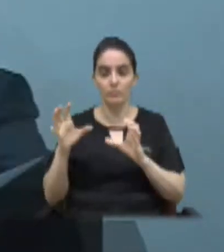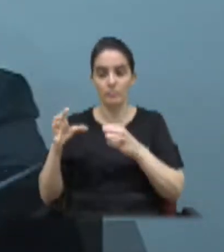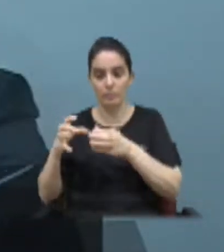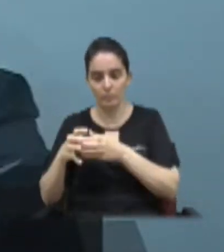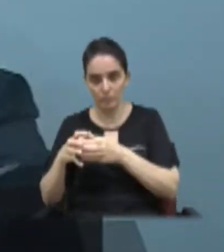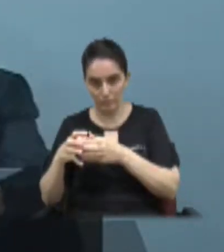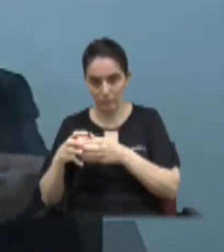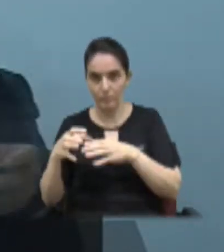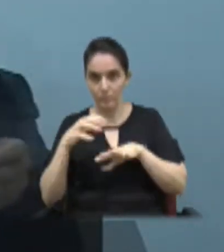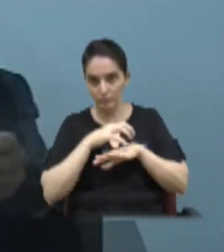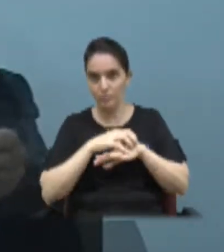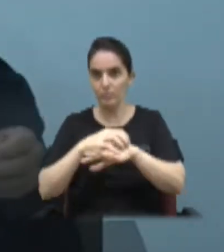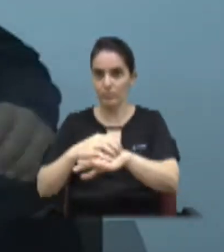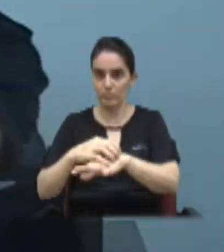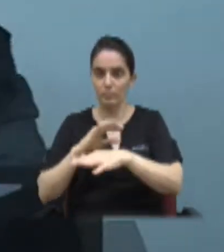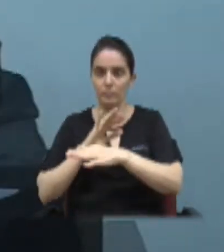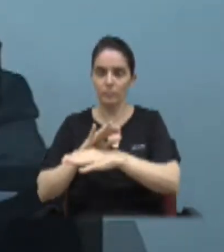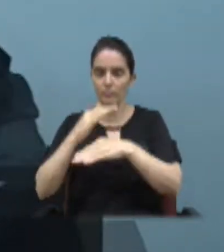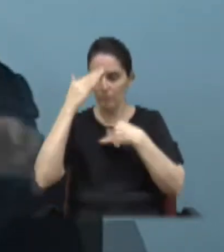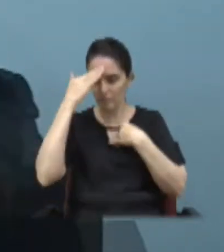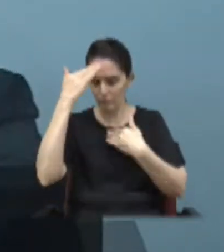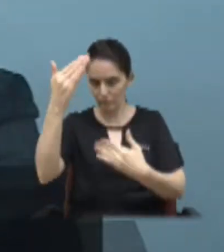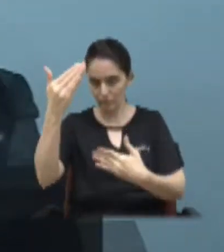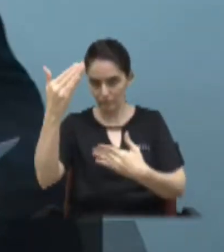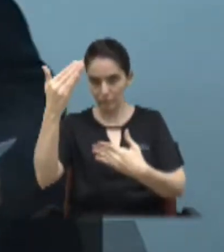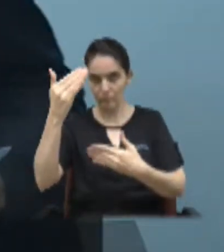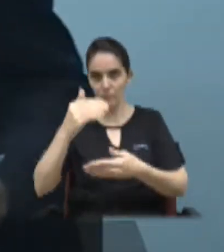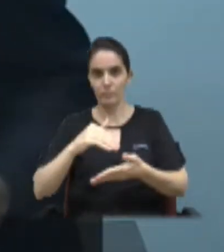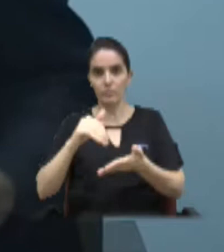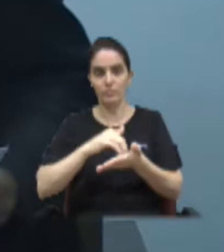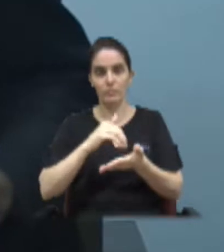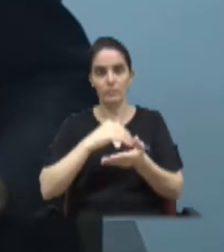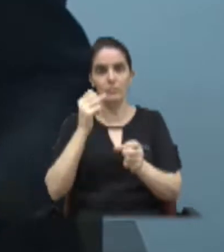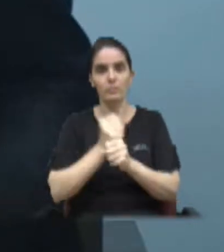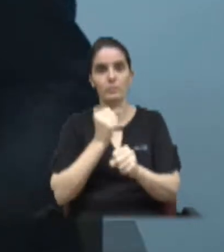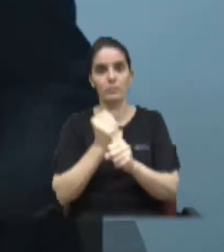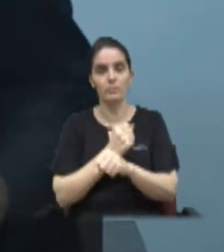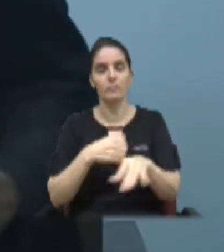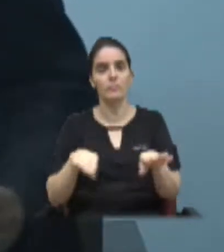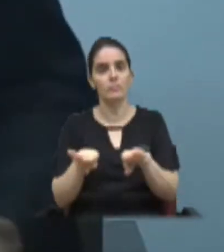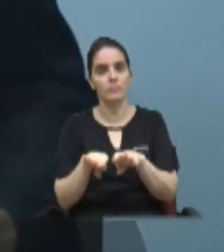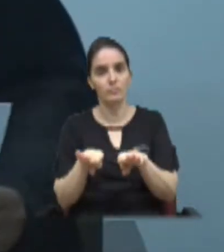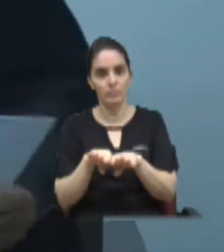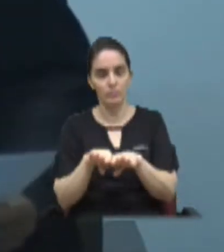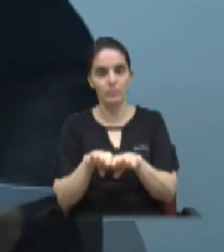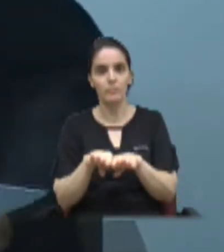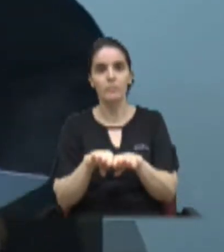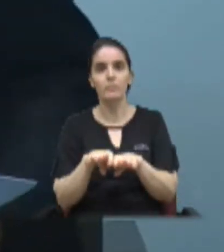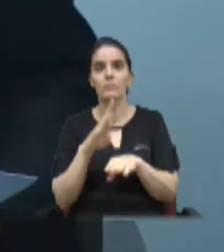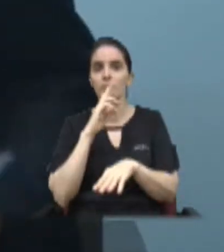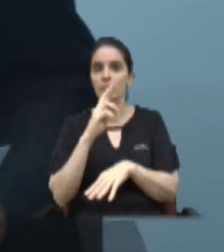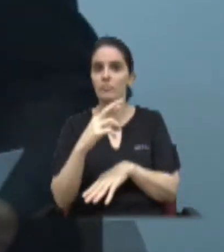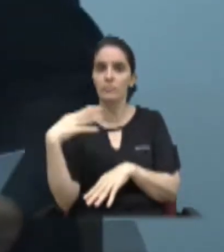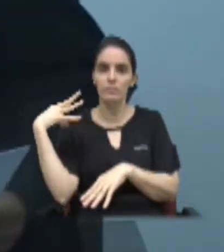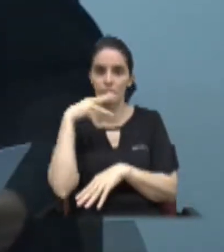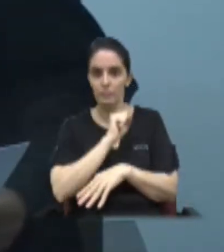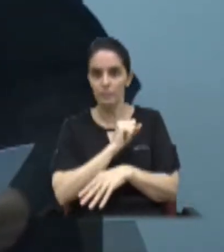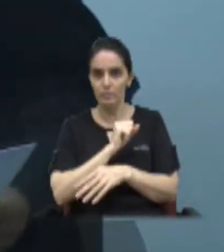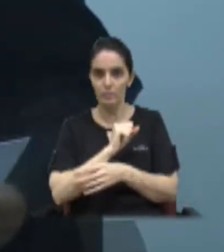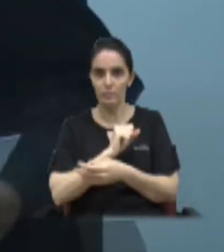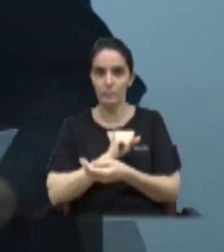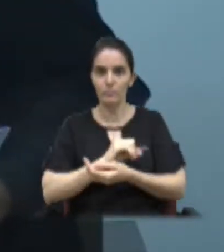que nos acompanhou nesse trabalho e agradeço a secretaria de obras também pela resposta que foi nos dada.